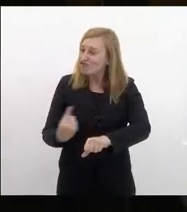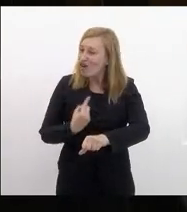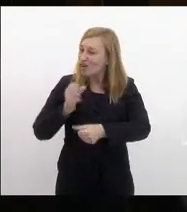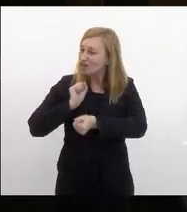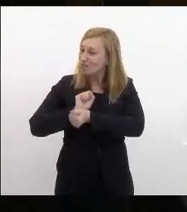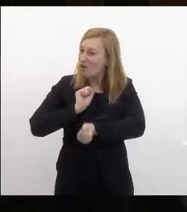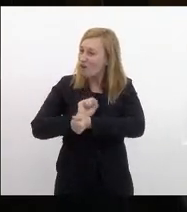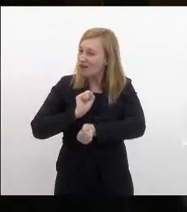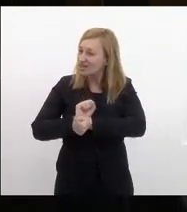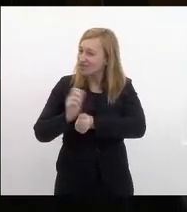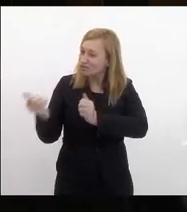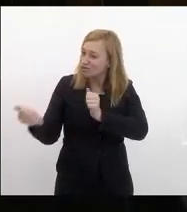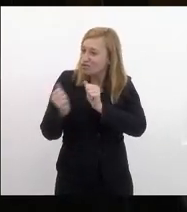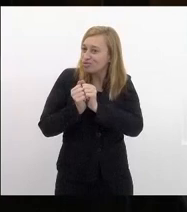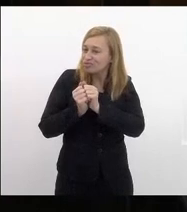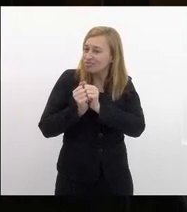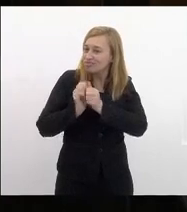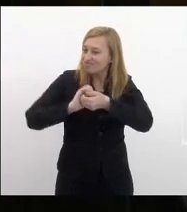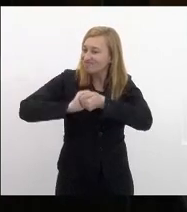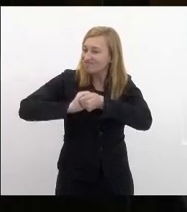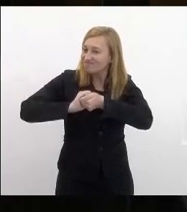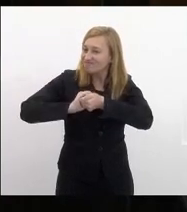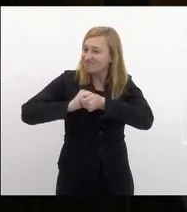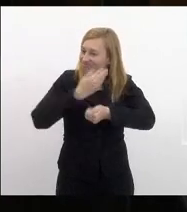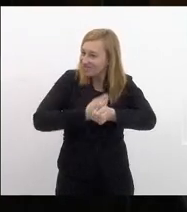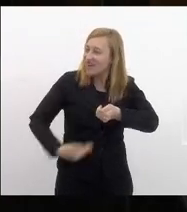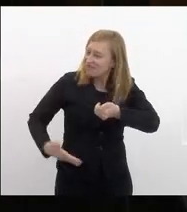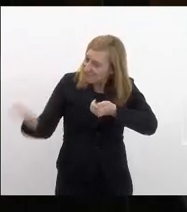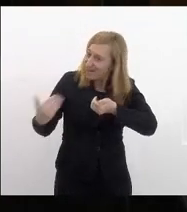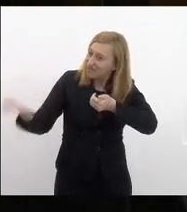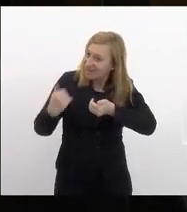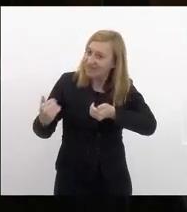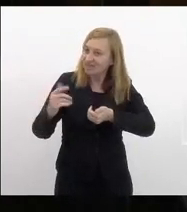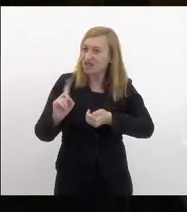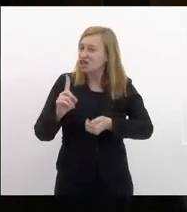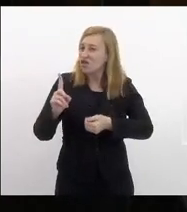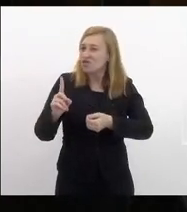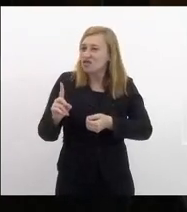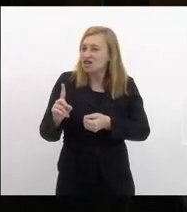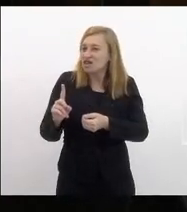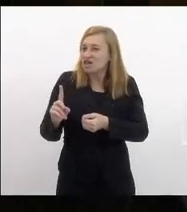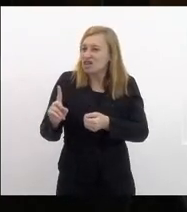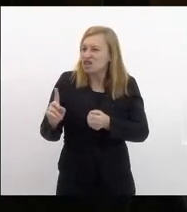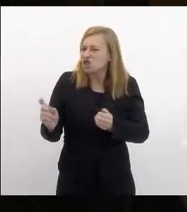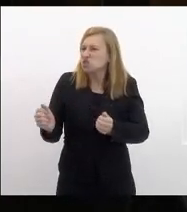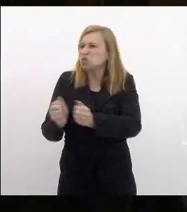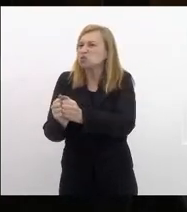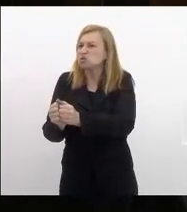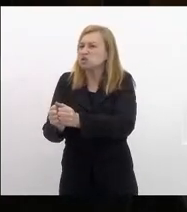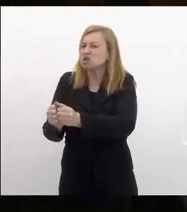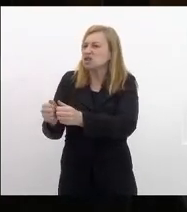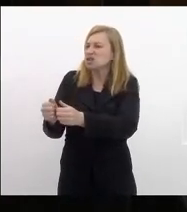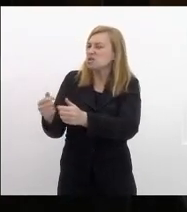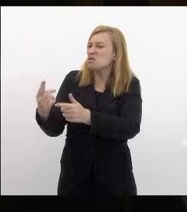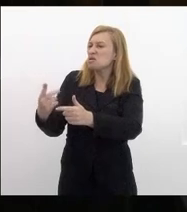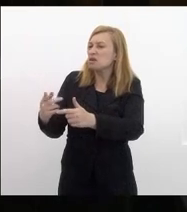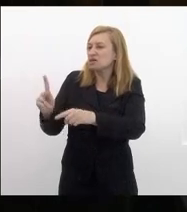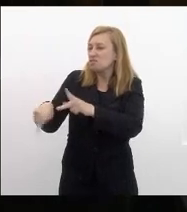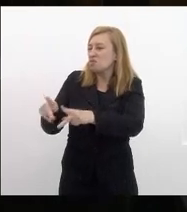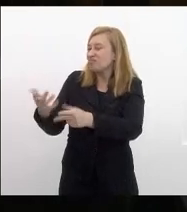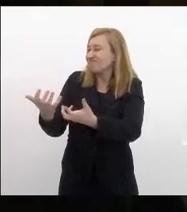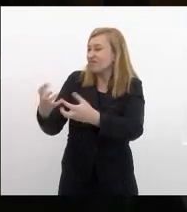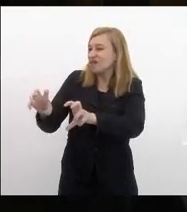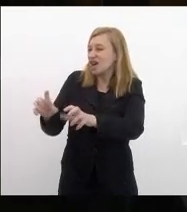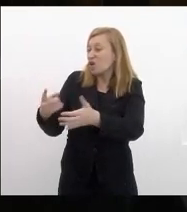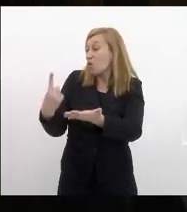estendendo a mão para o senhor venha do nosso lado não fique com essa turma toda que não tem compromisso nenhum com a nossa história